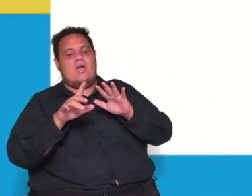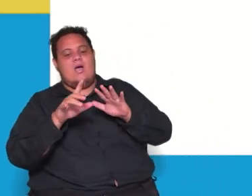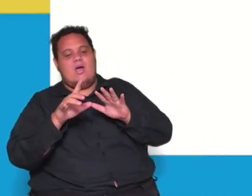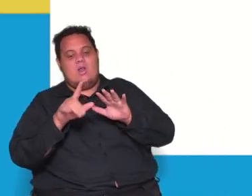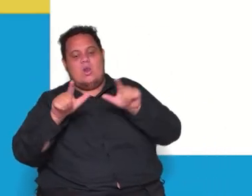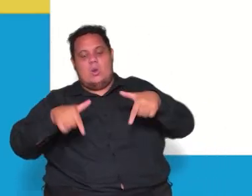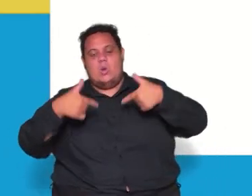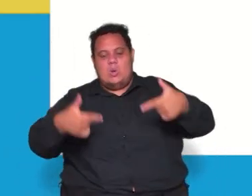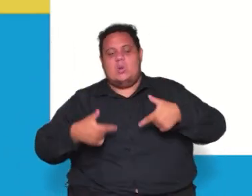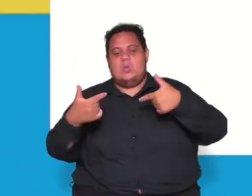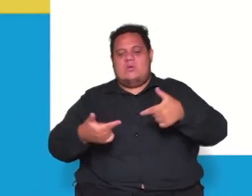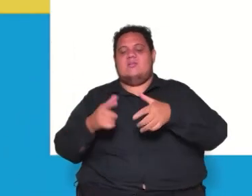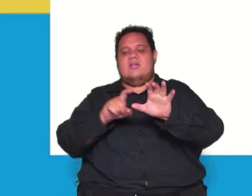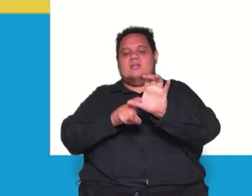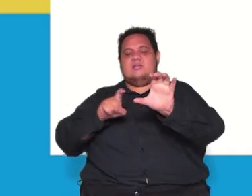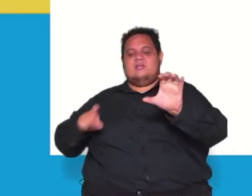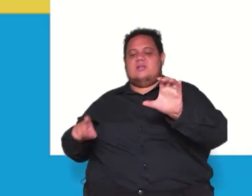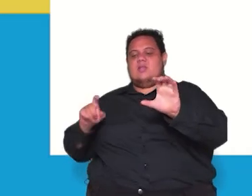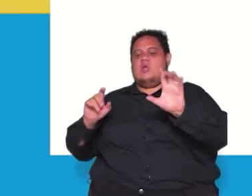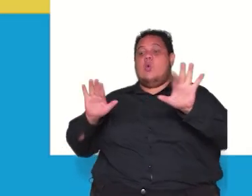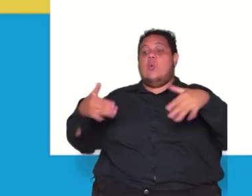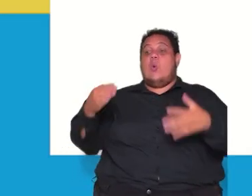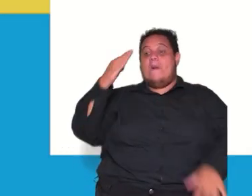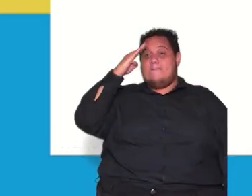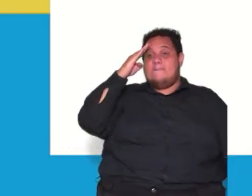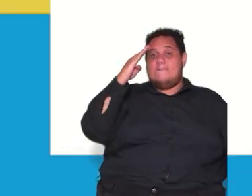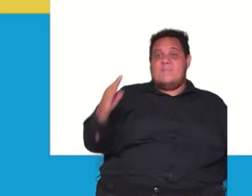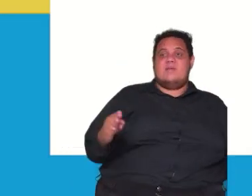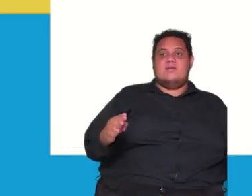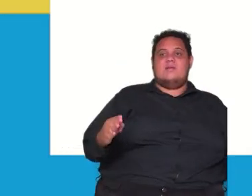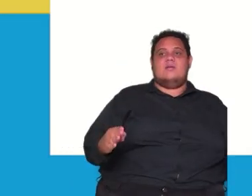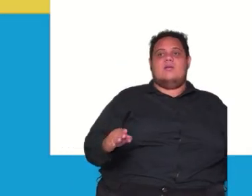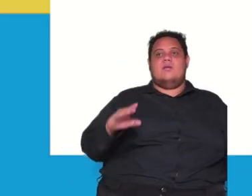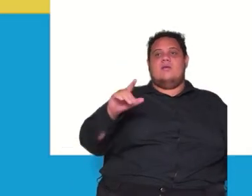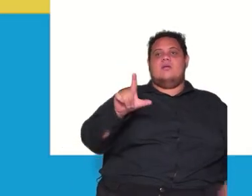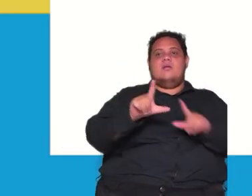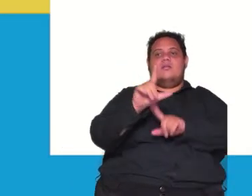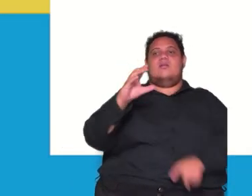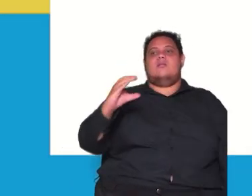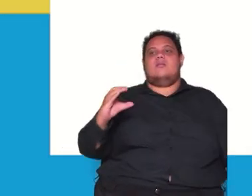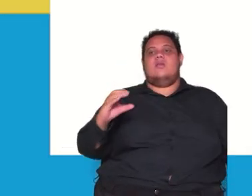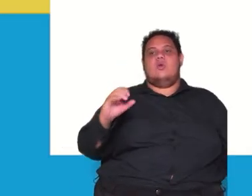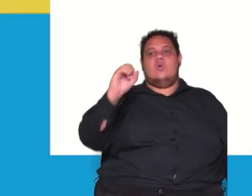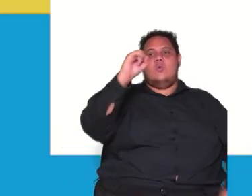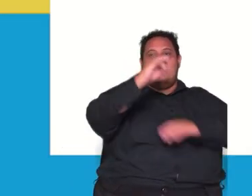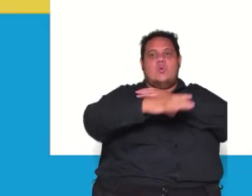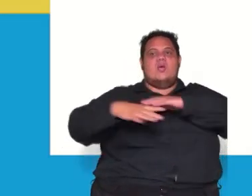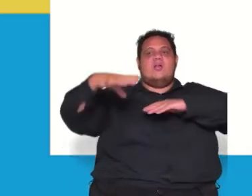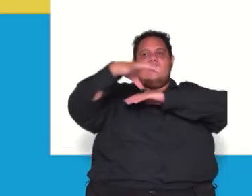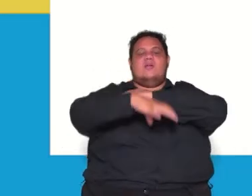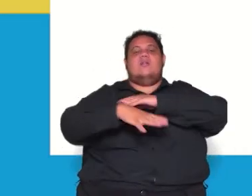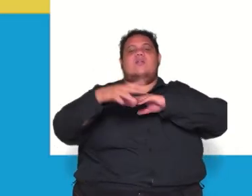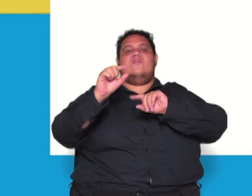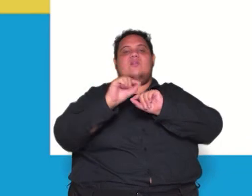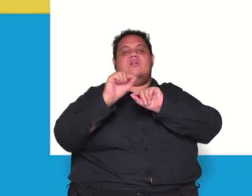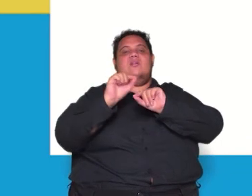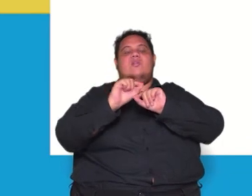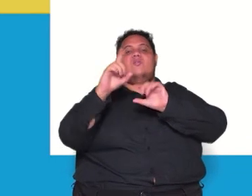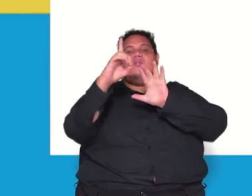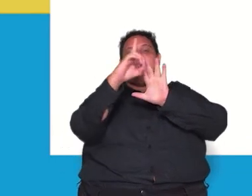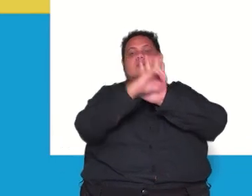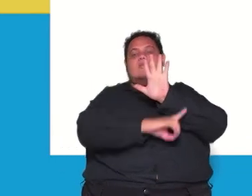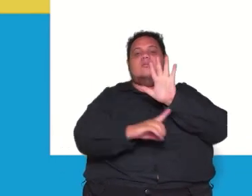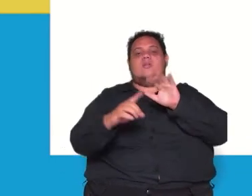colônias como com os princípios letra C iluministas que enfatizam os direitos de